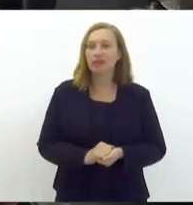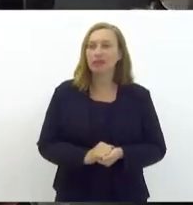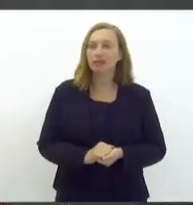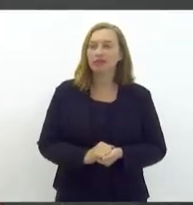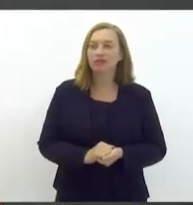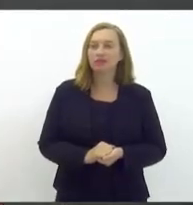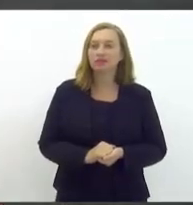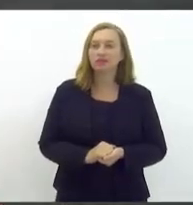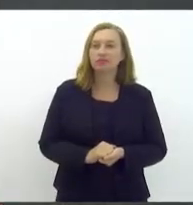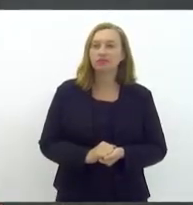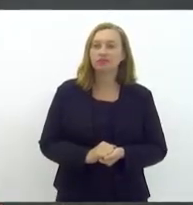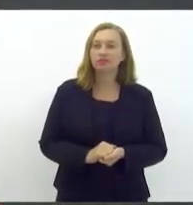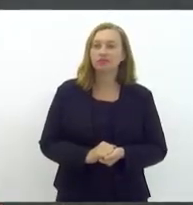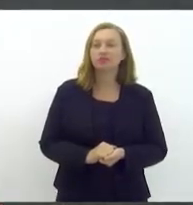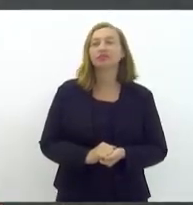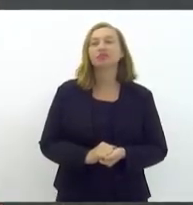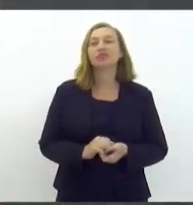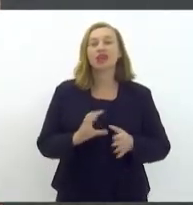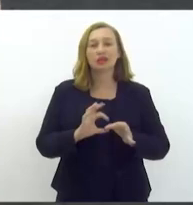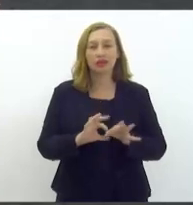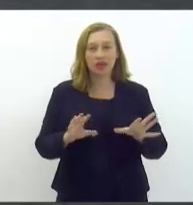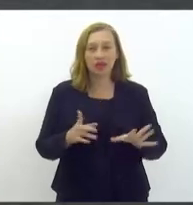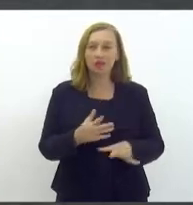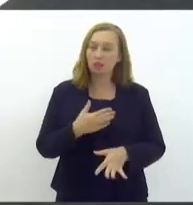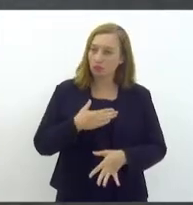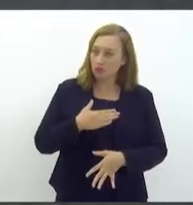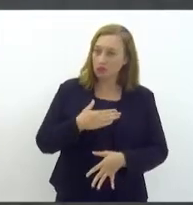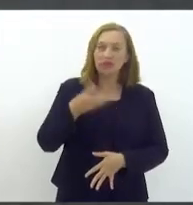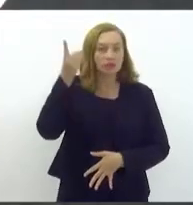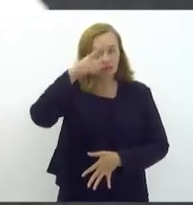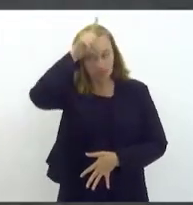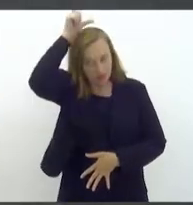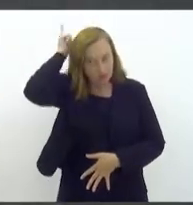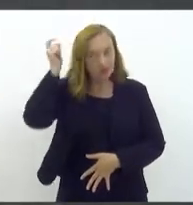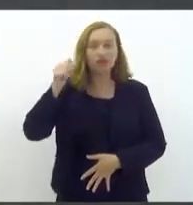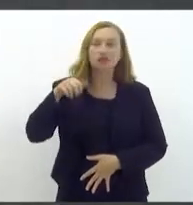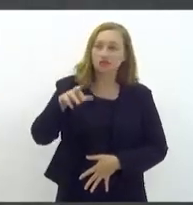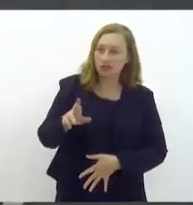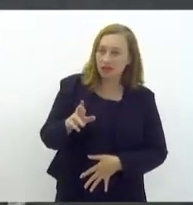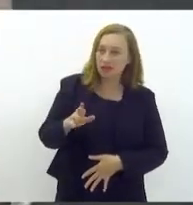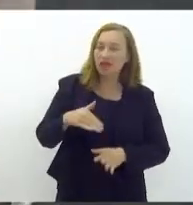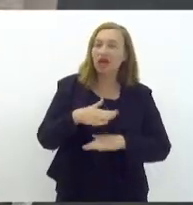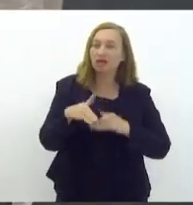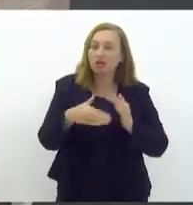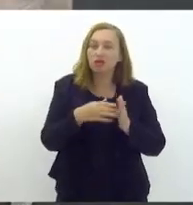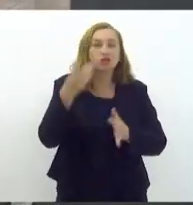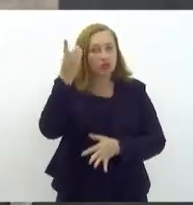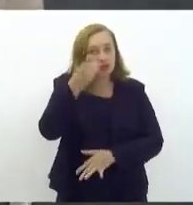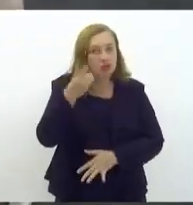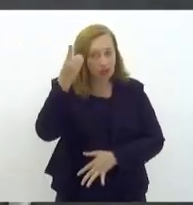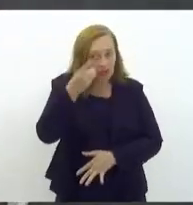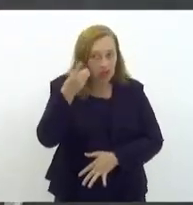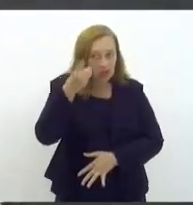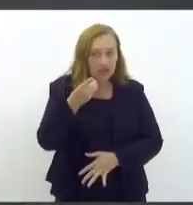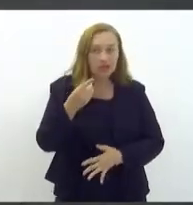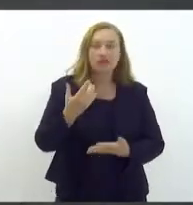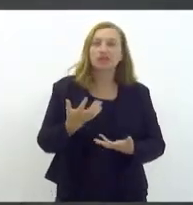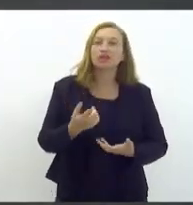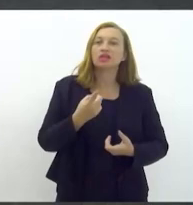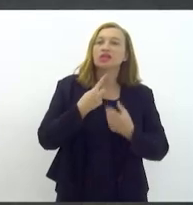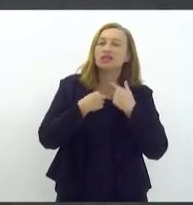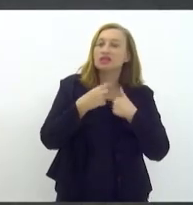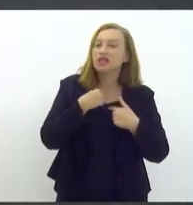Está autorizado aqui por nós, por mim, pelo Luiz Paulo, pelo Rosenberg Reis, aos deputados que porventura